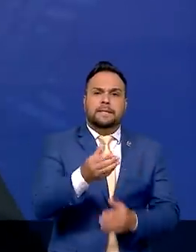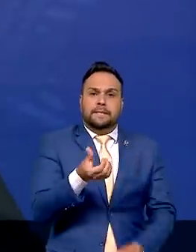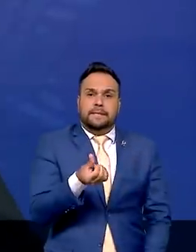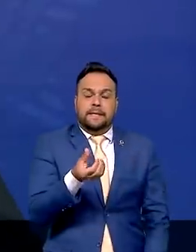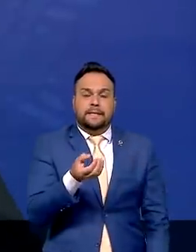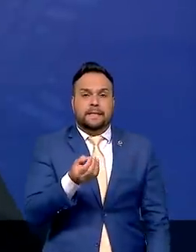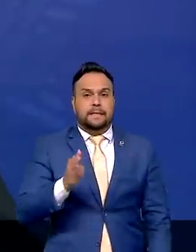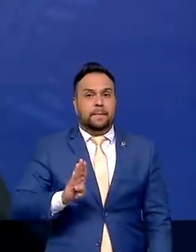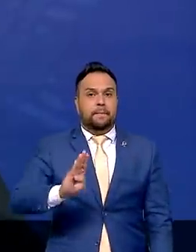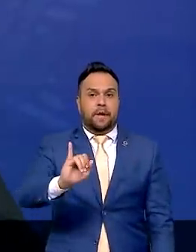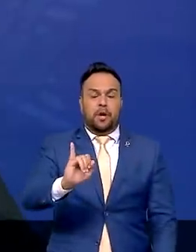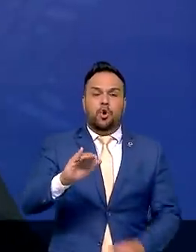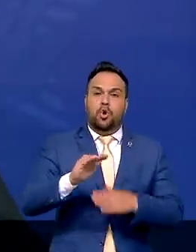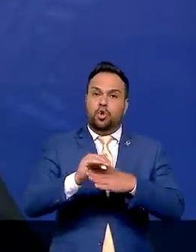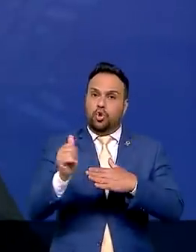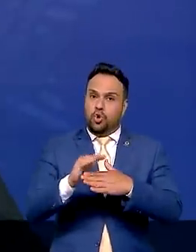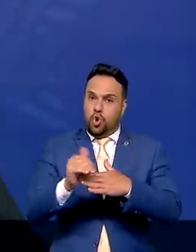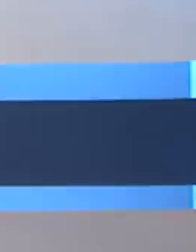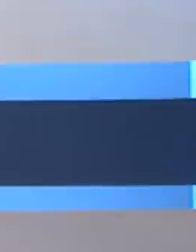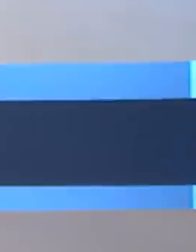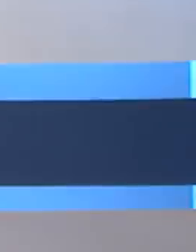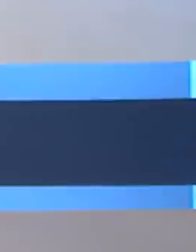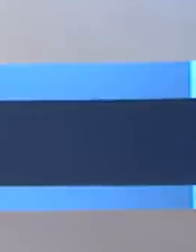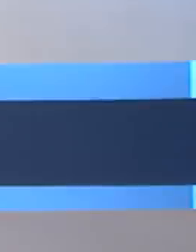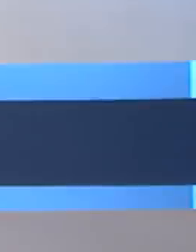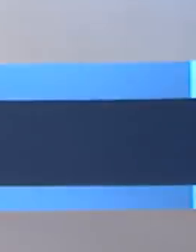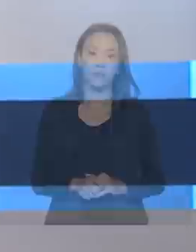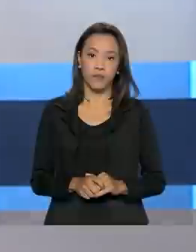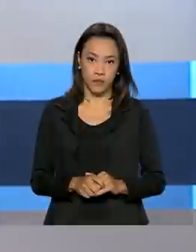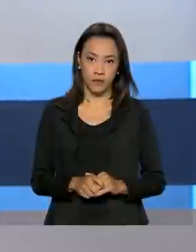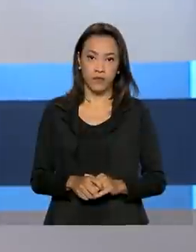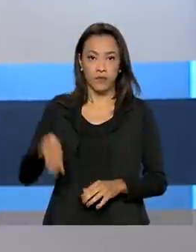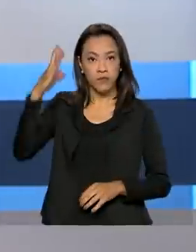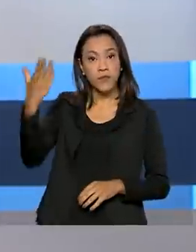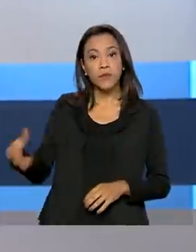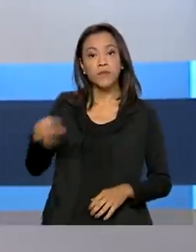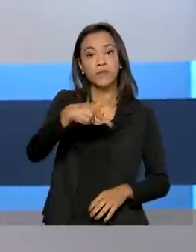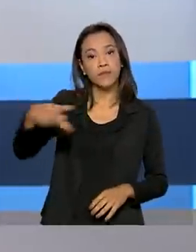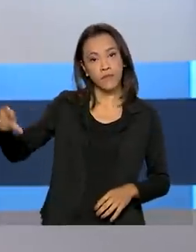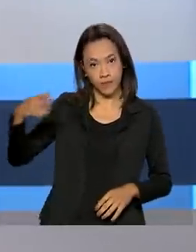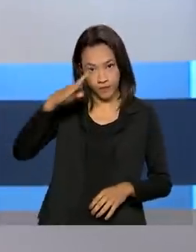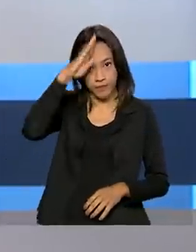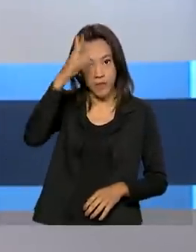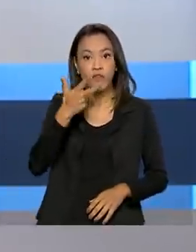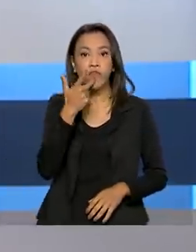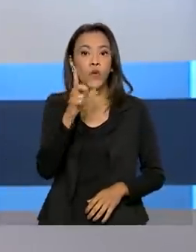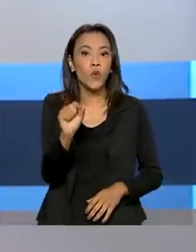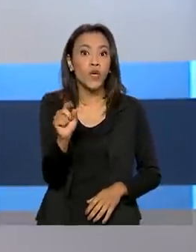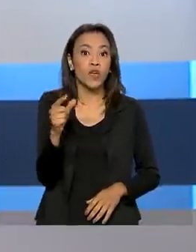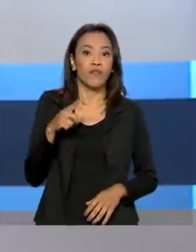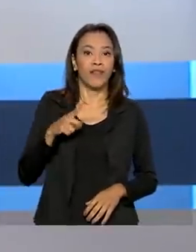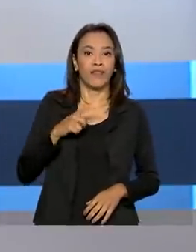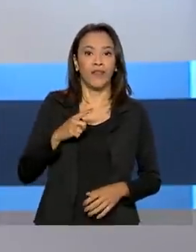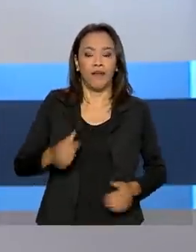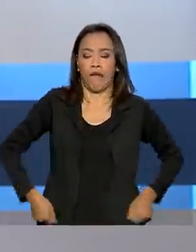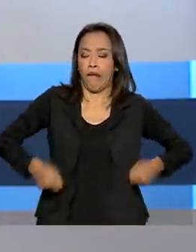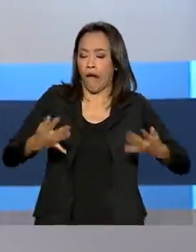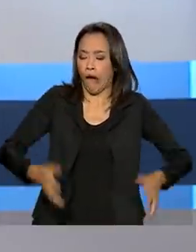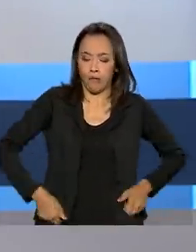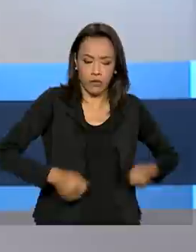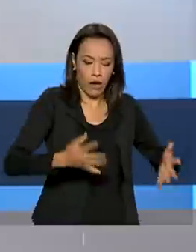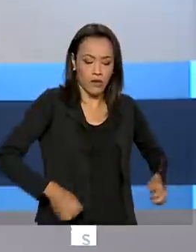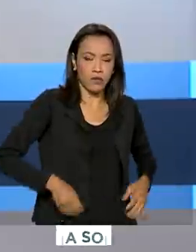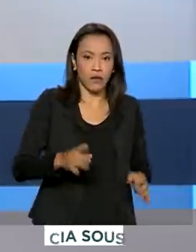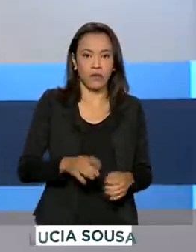de US$ 60 bilhões. O presidente Jair Bolsonaro garantiu que não haverá excesso de gastos nem